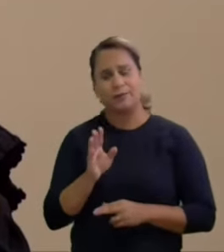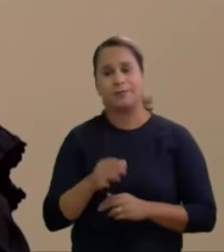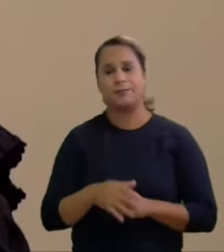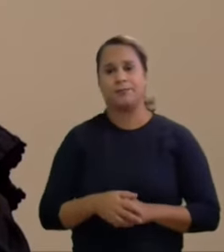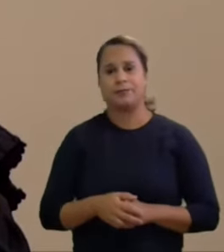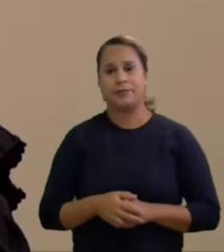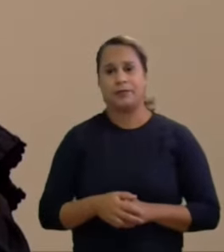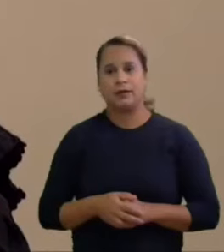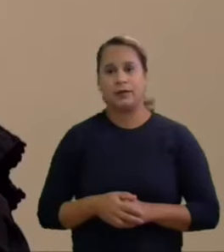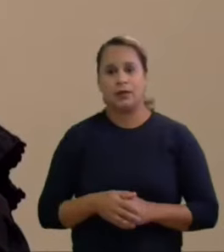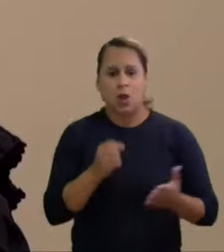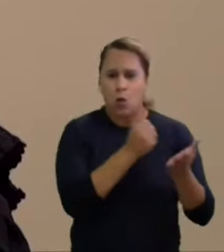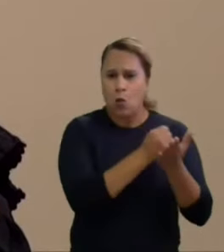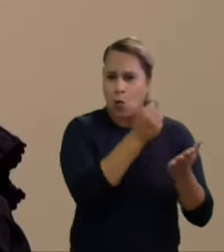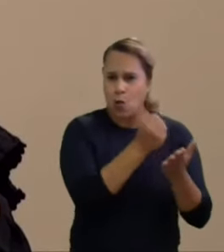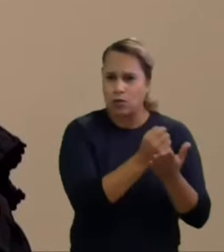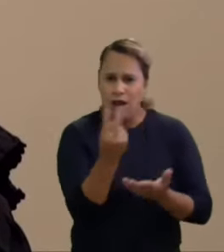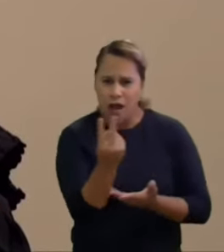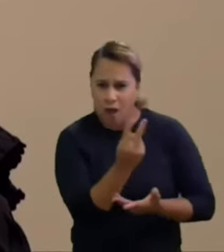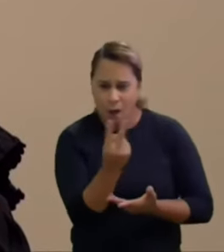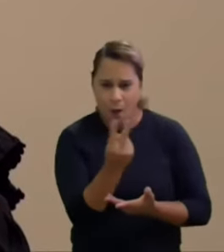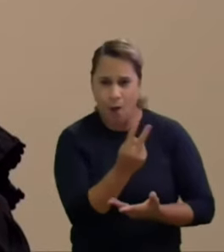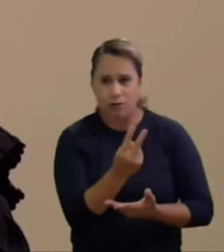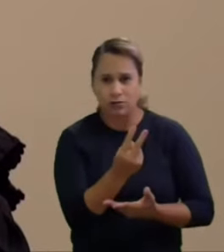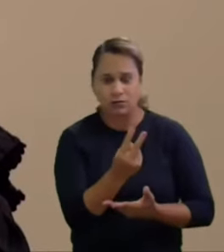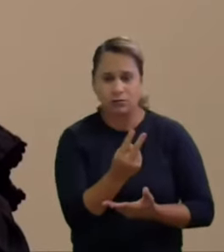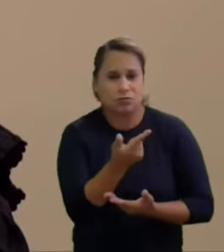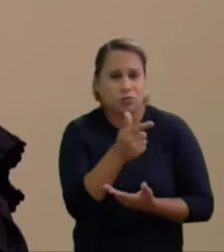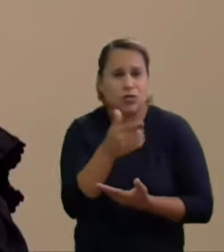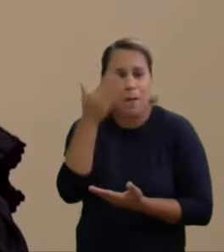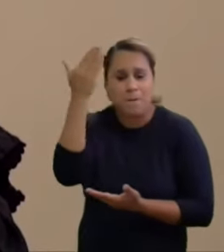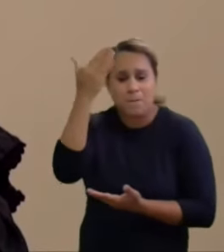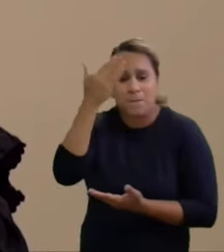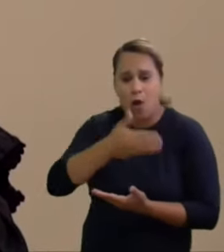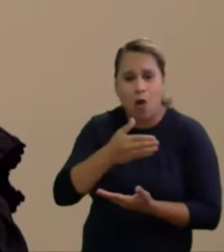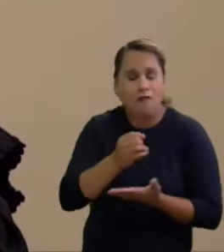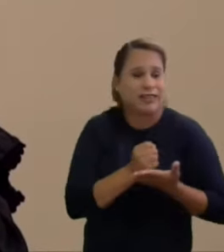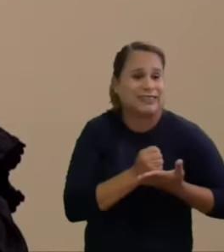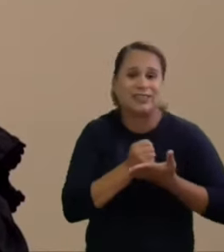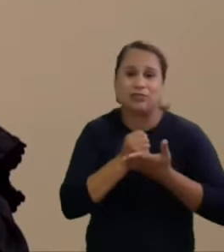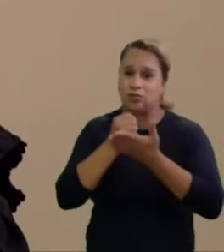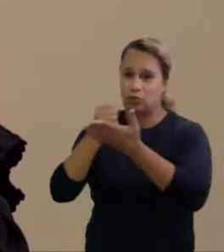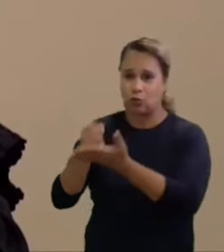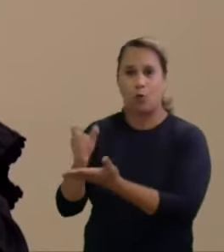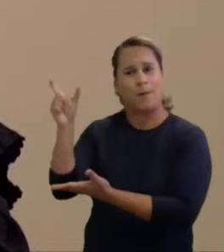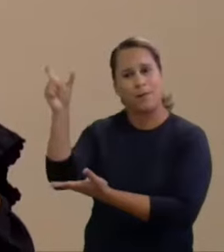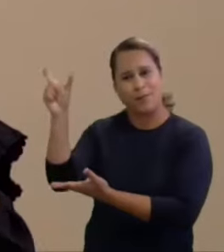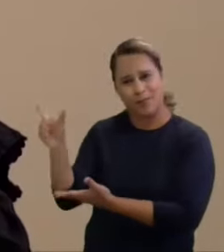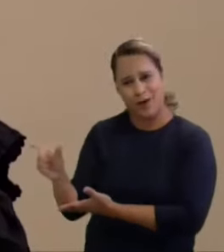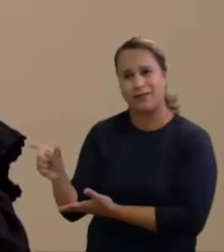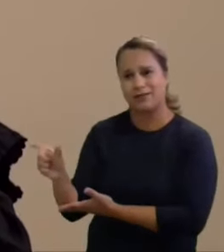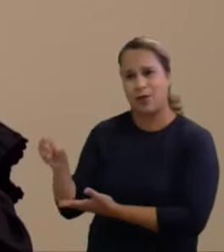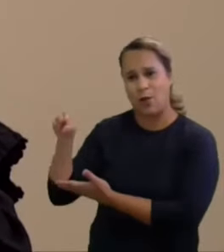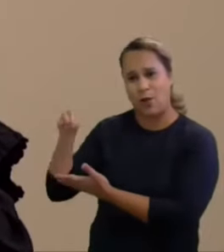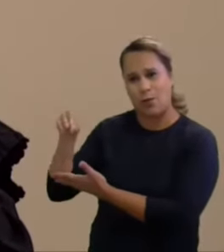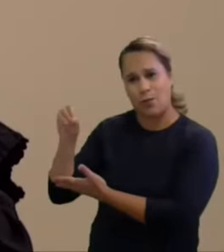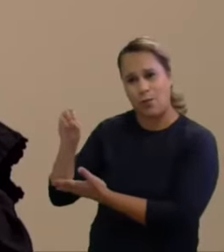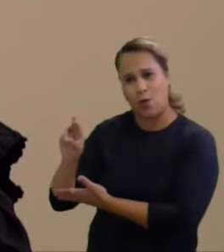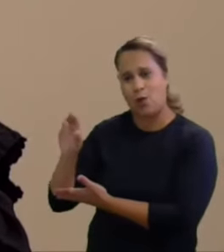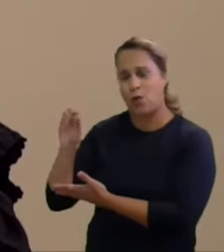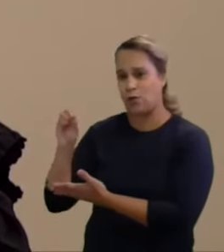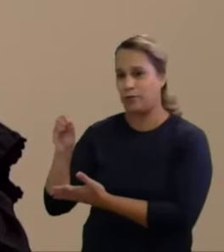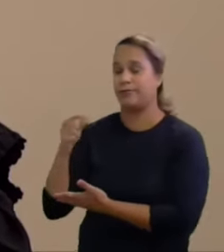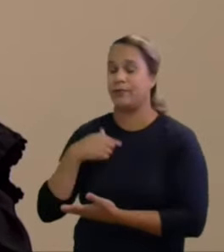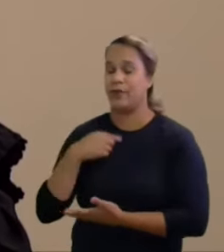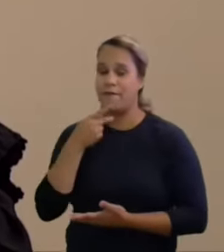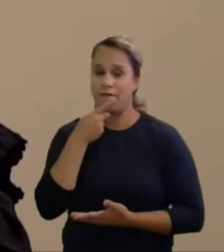dois contratos, mas não há prova de que esses contratos favorecessem o Sérgio Moro. vou falar primeiro